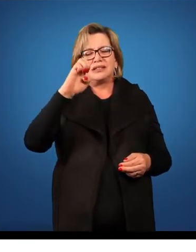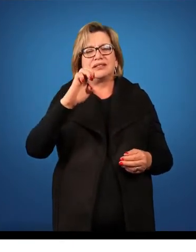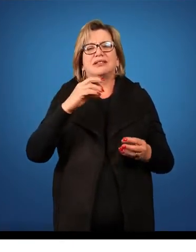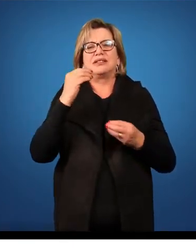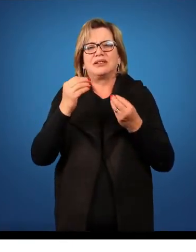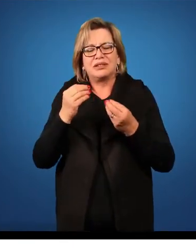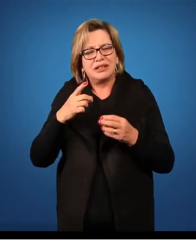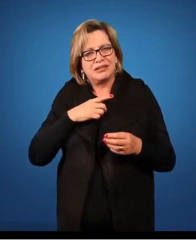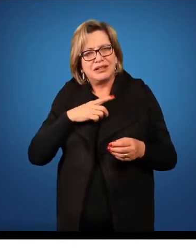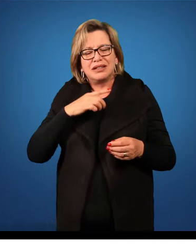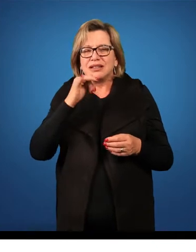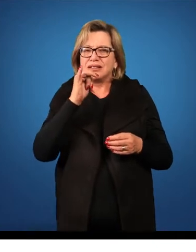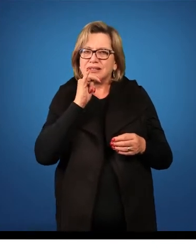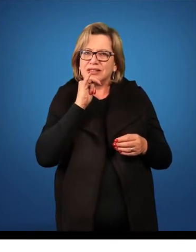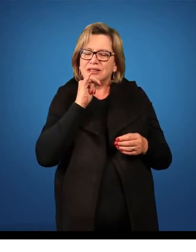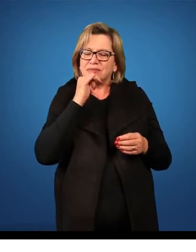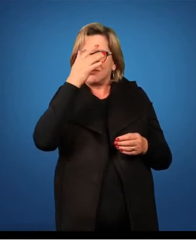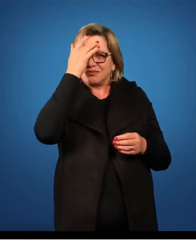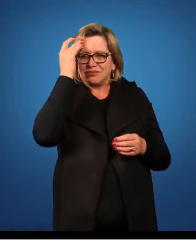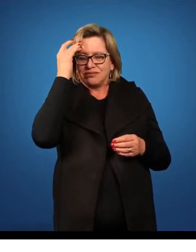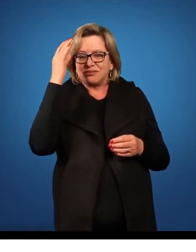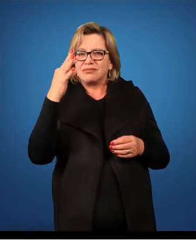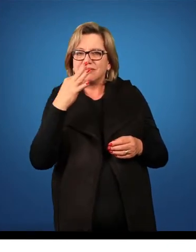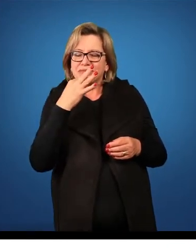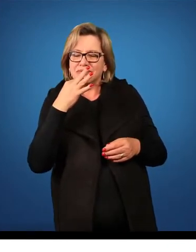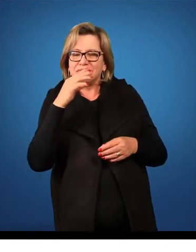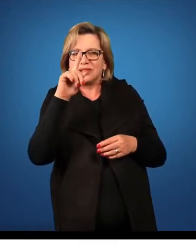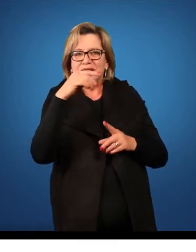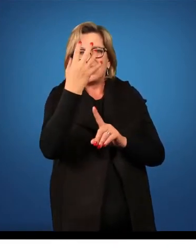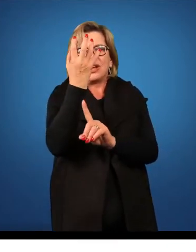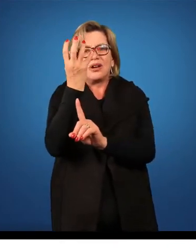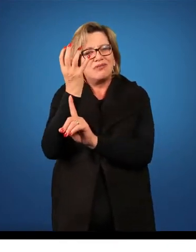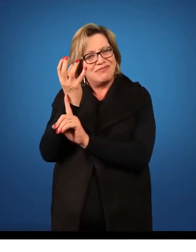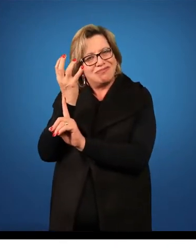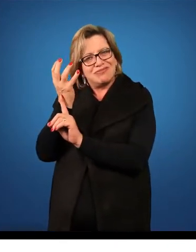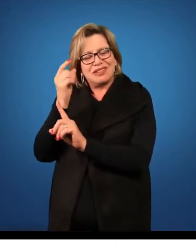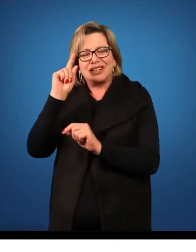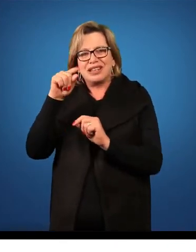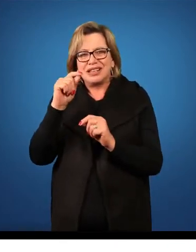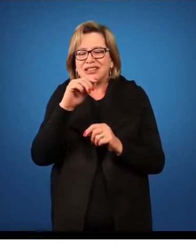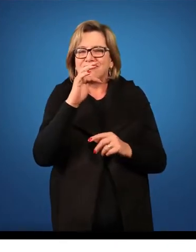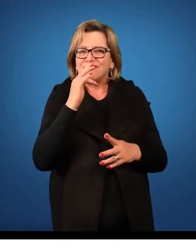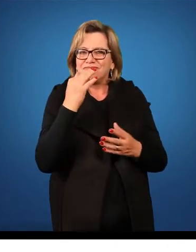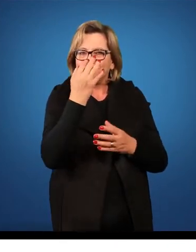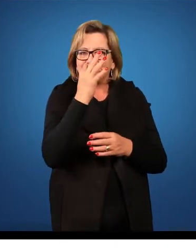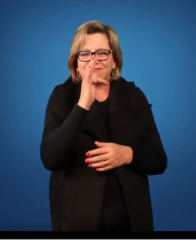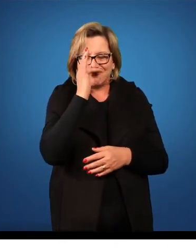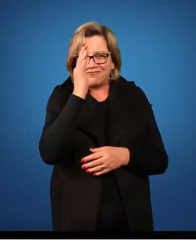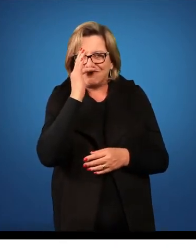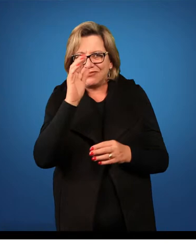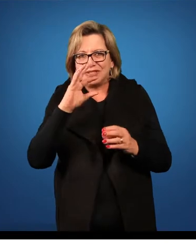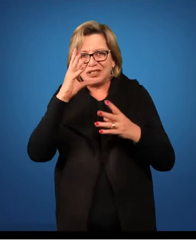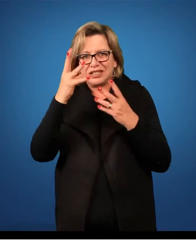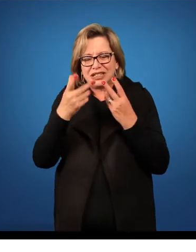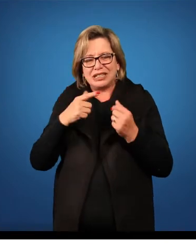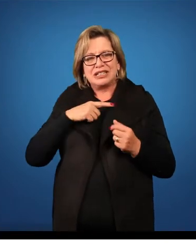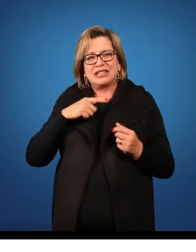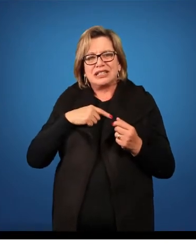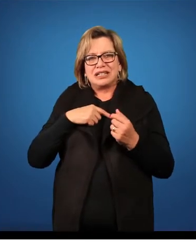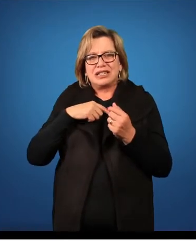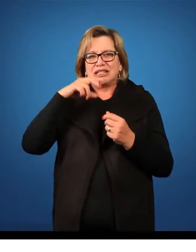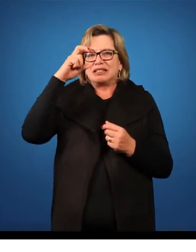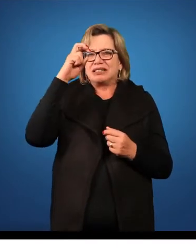todo mundo é a rosa. Essa planta aqui, ela também tem cinco